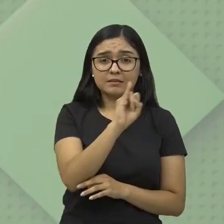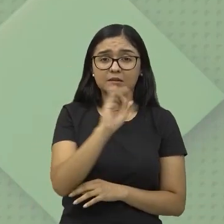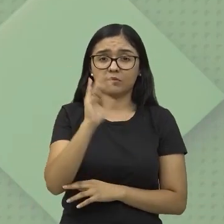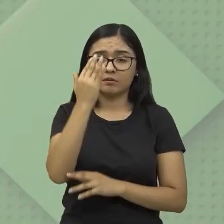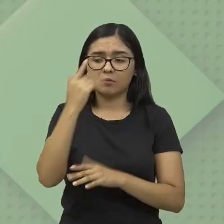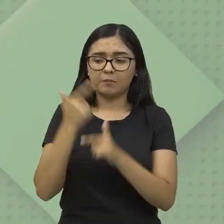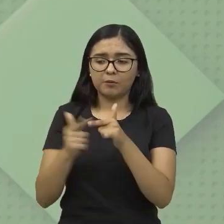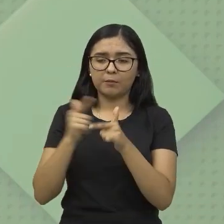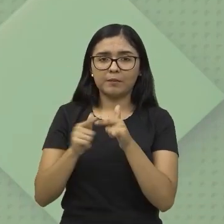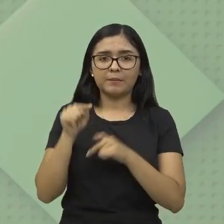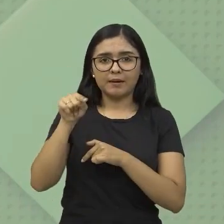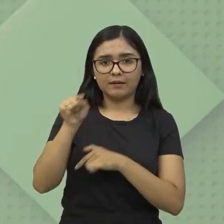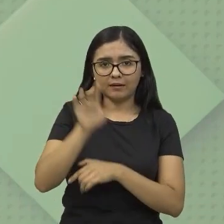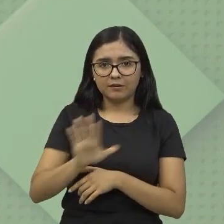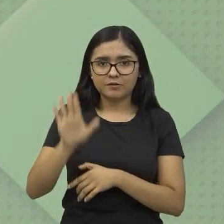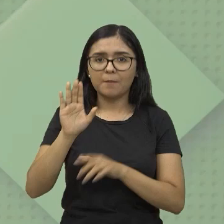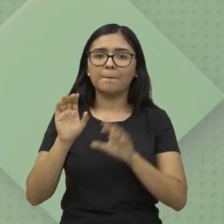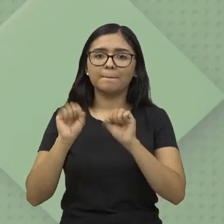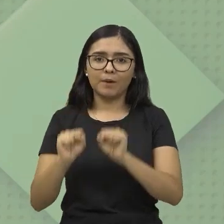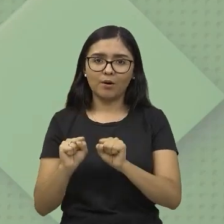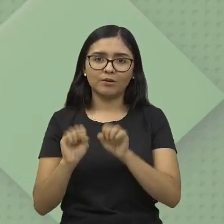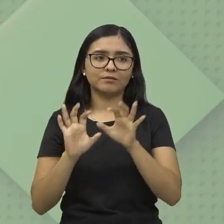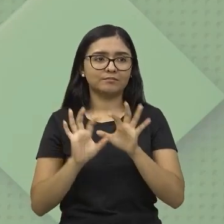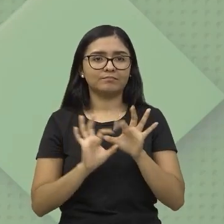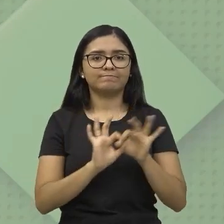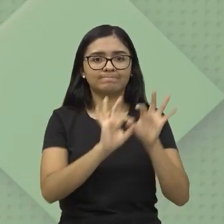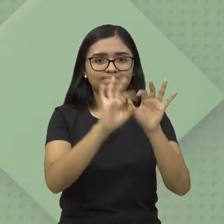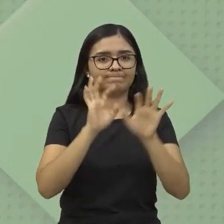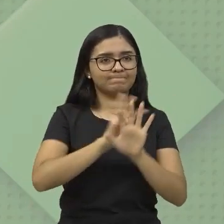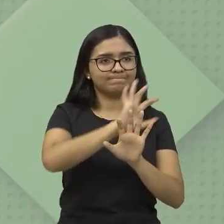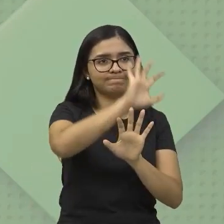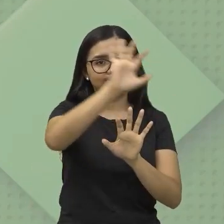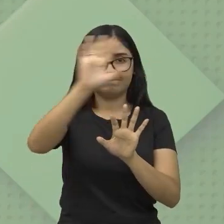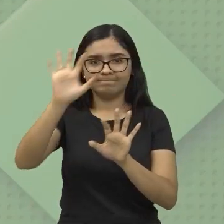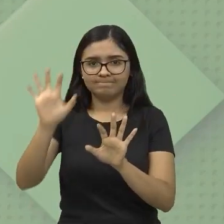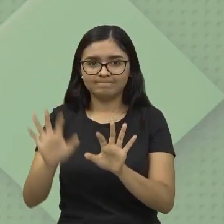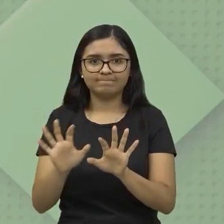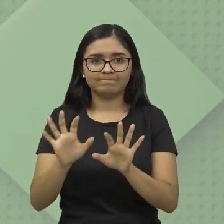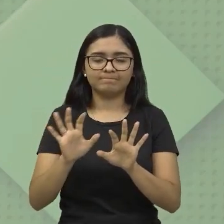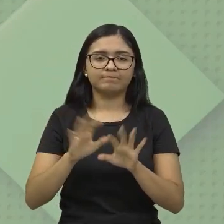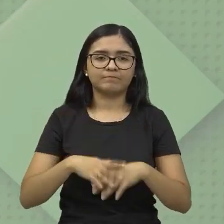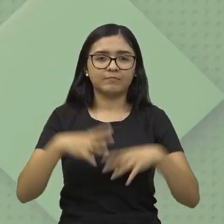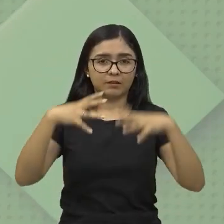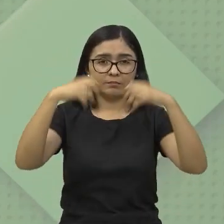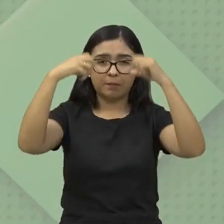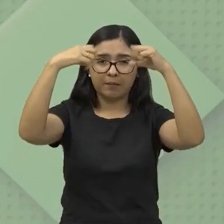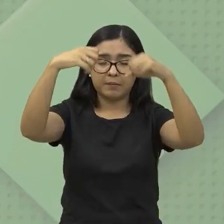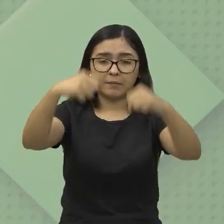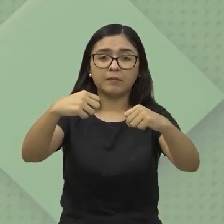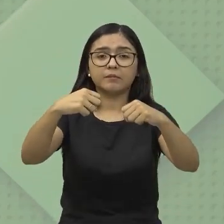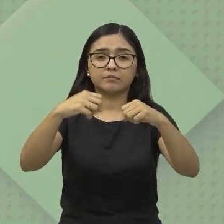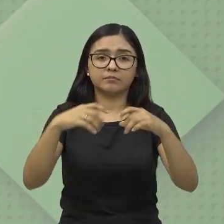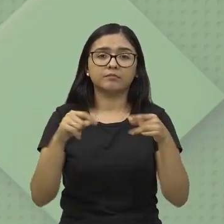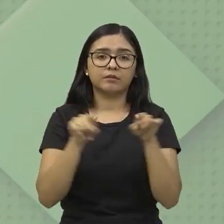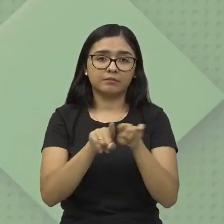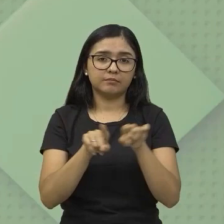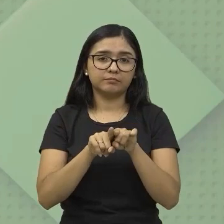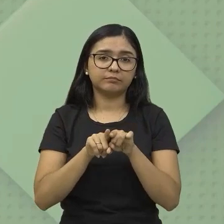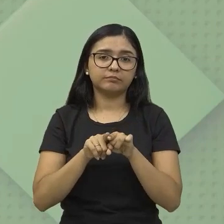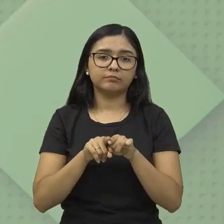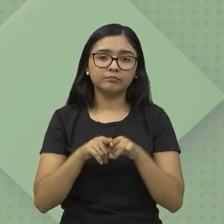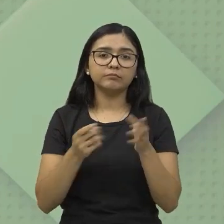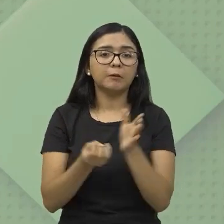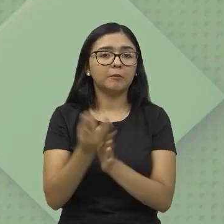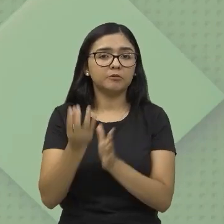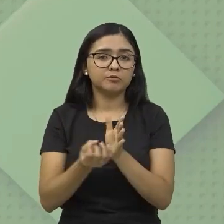sistema pode desencadear um apagão em várias cidades. Então, se essas cidades estão interligadas, né, a geração,